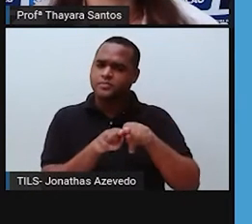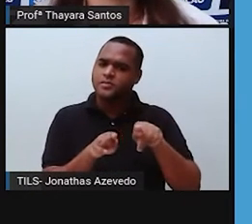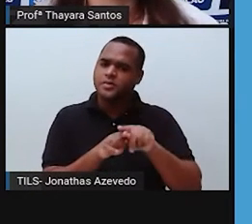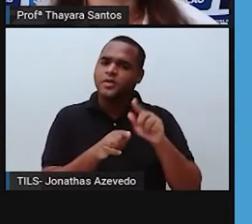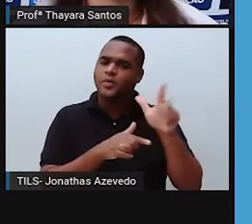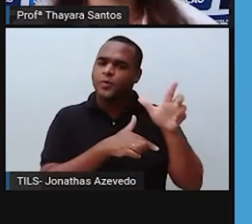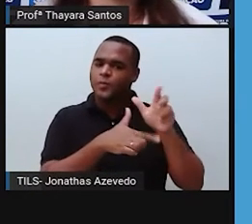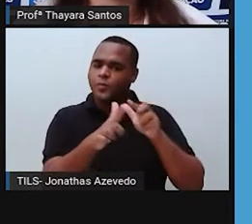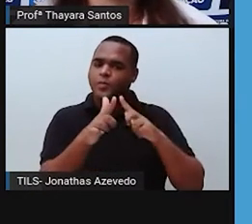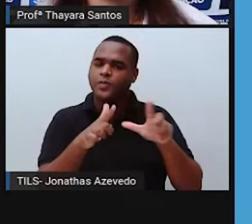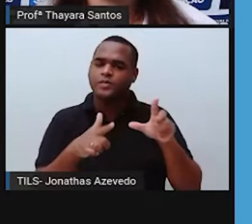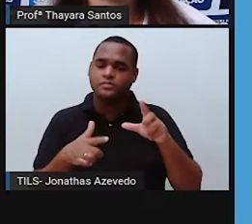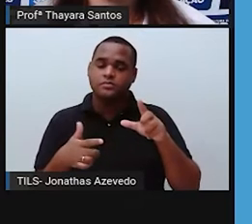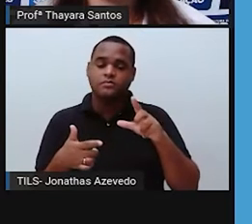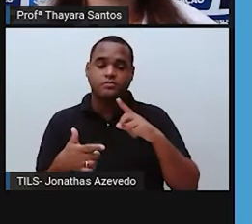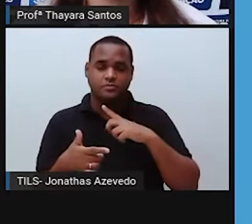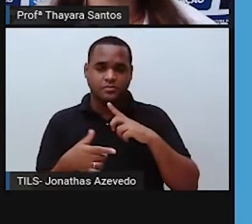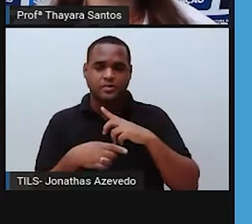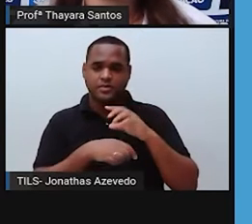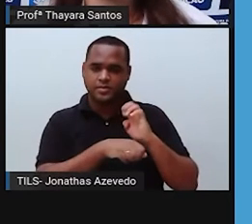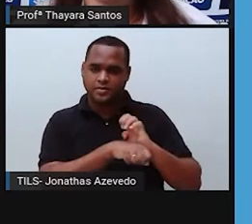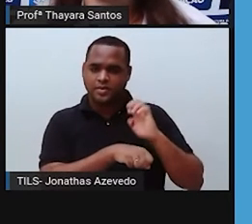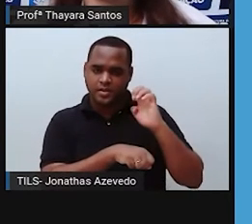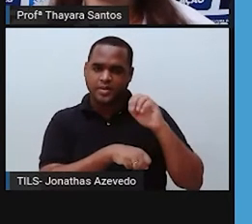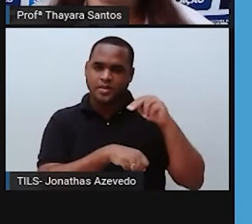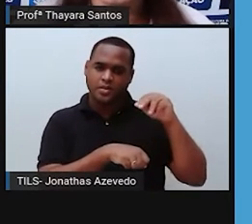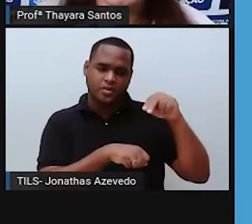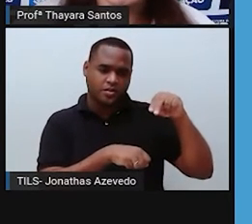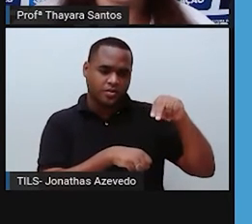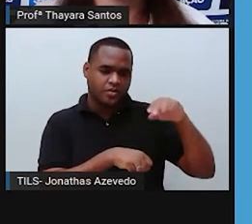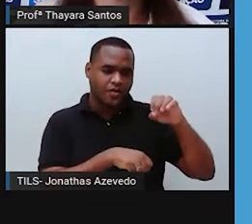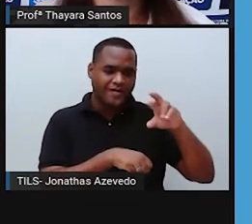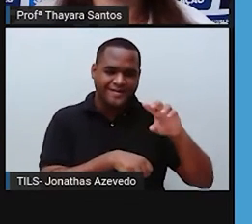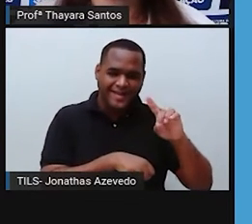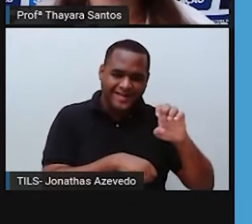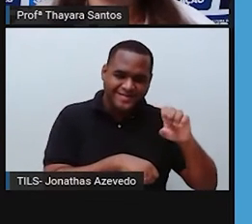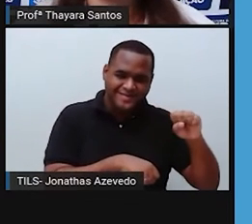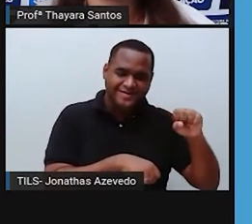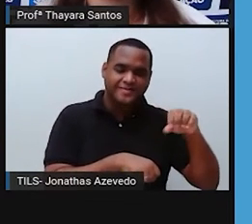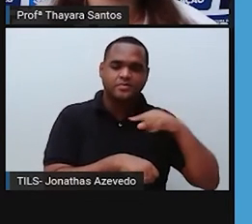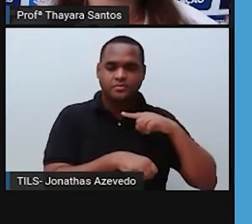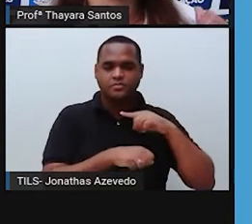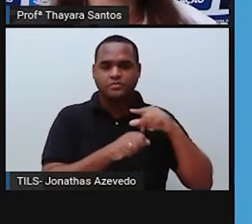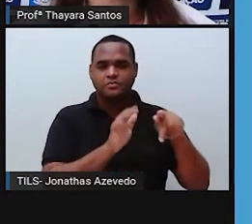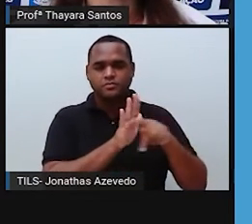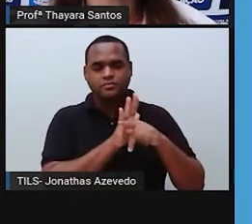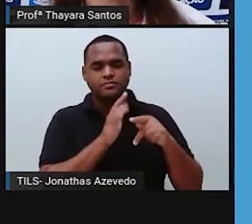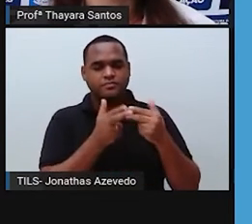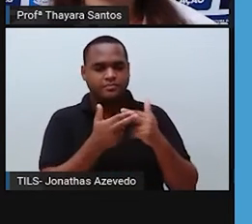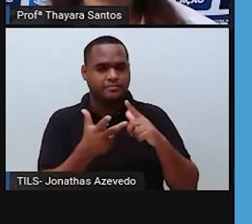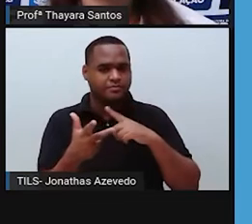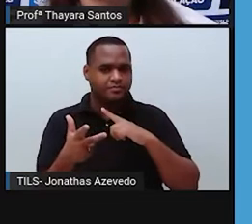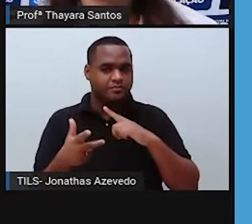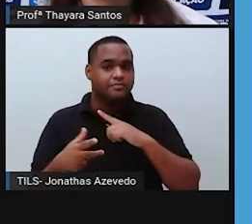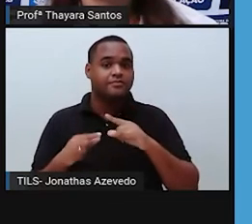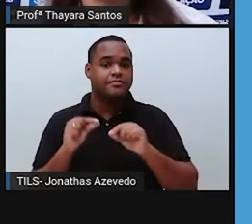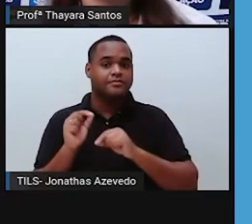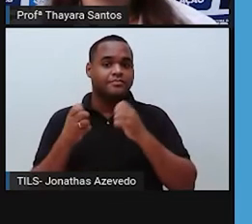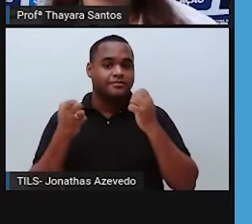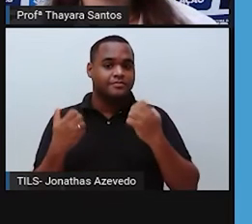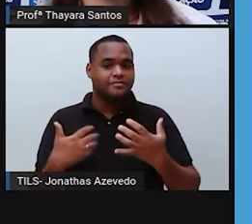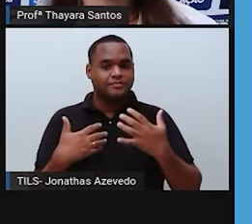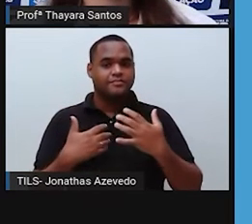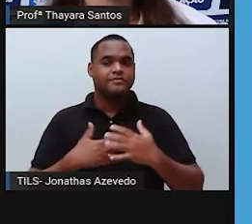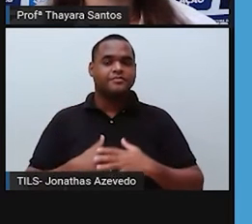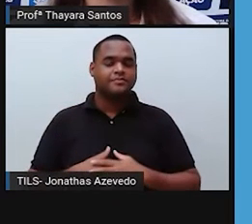estados na região nordeste que têm a presença desse bioma. Então, quais são esses estados que